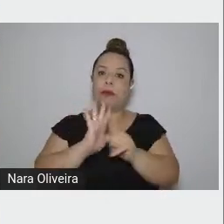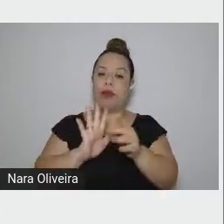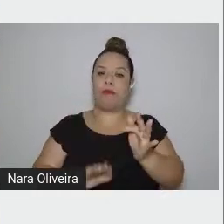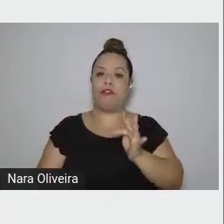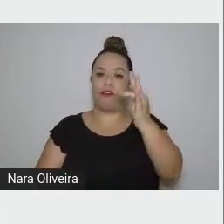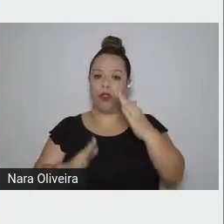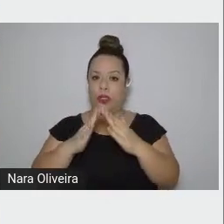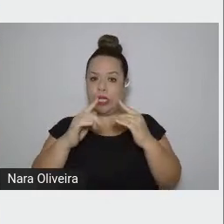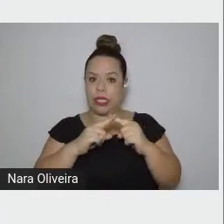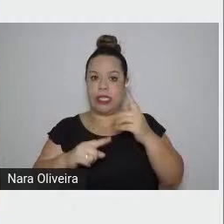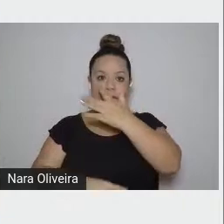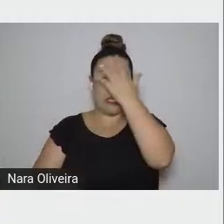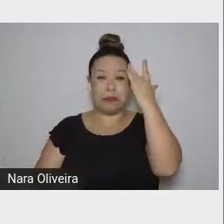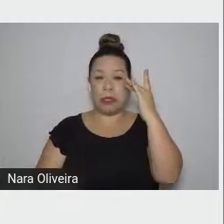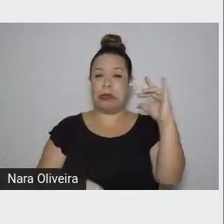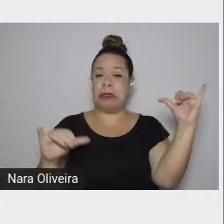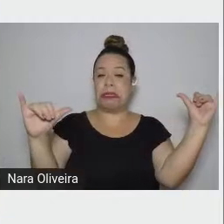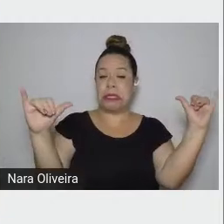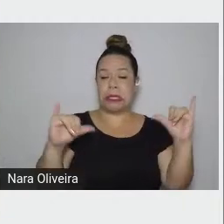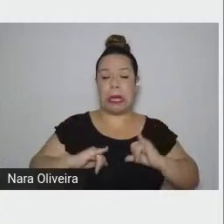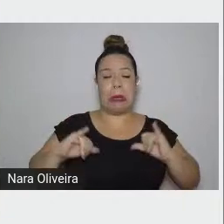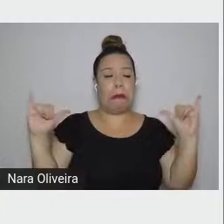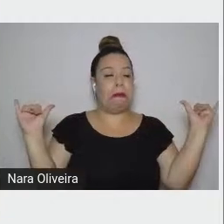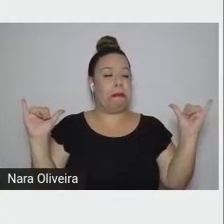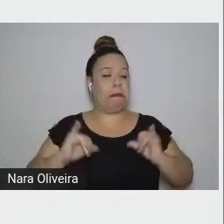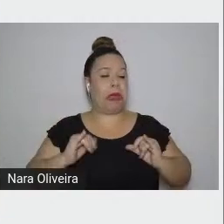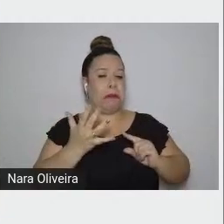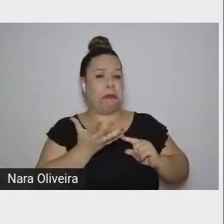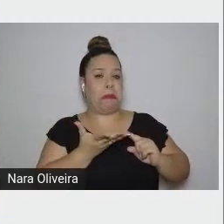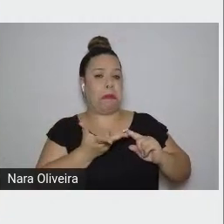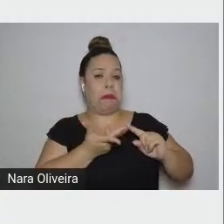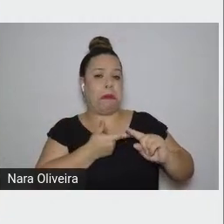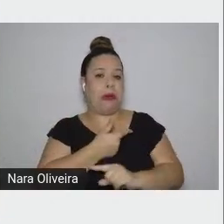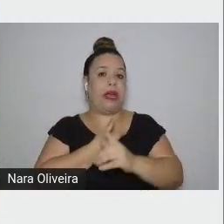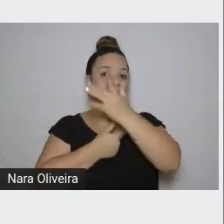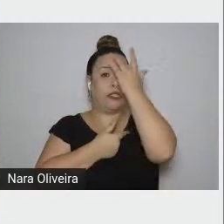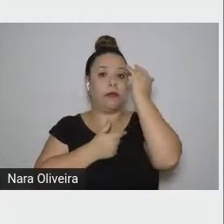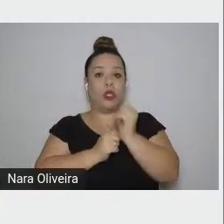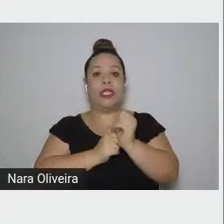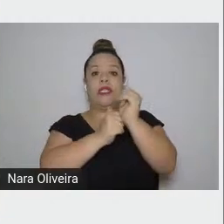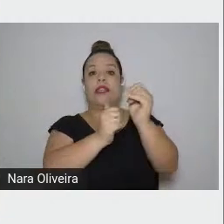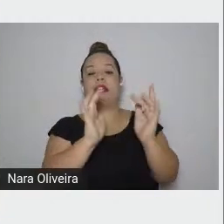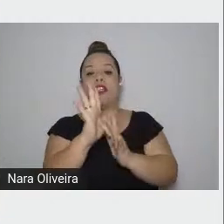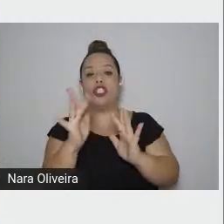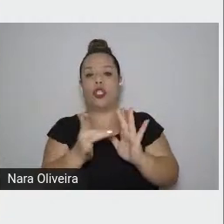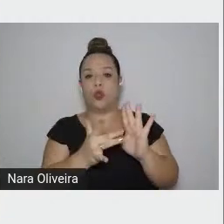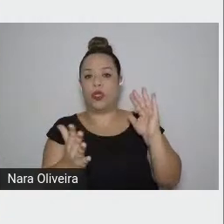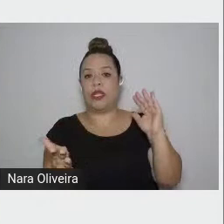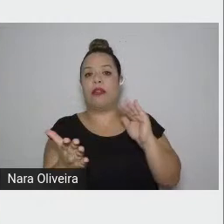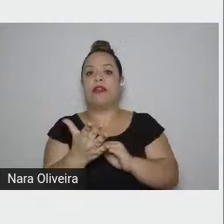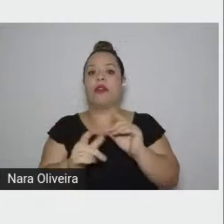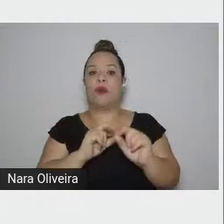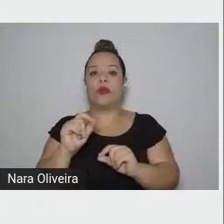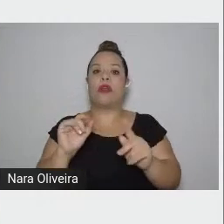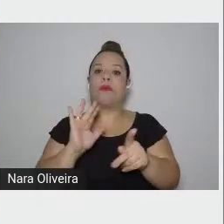martírios dos seguidores de Jesus até A Inquisição é